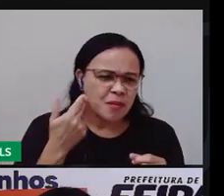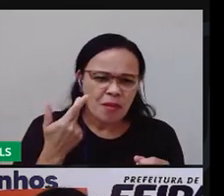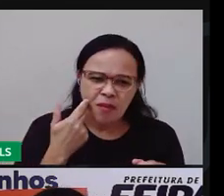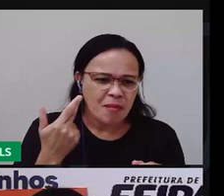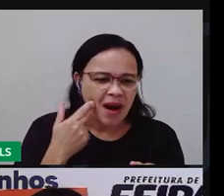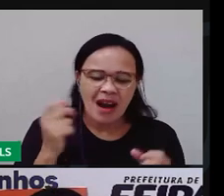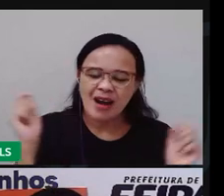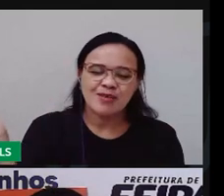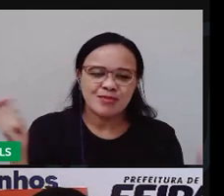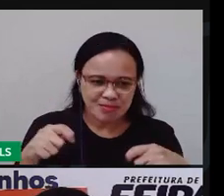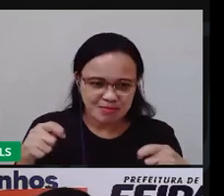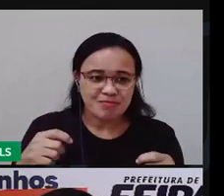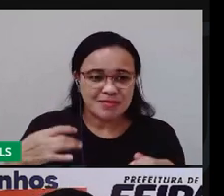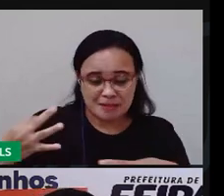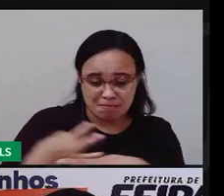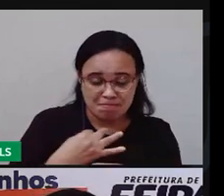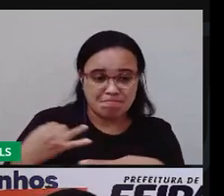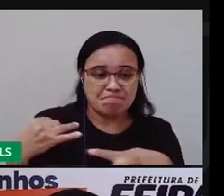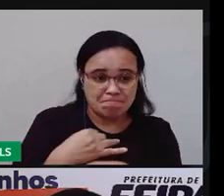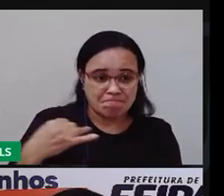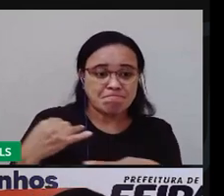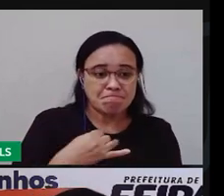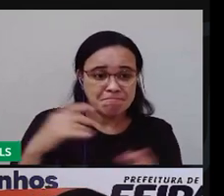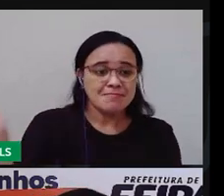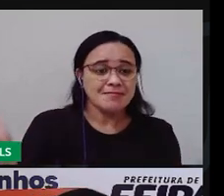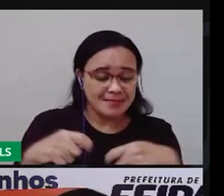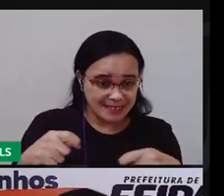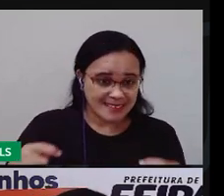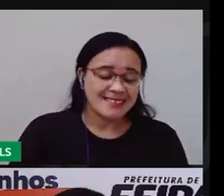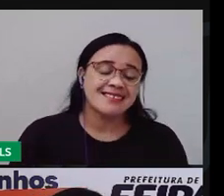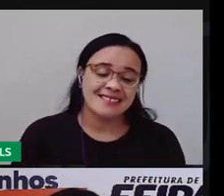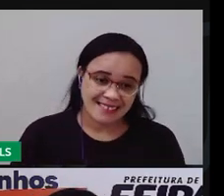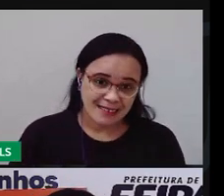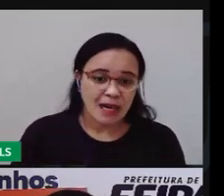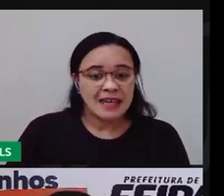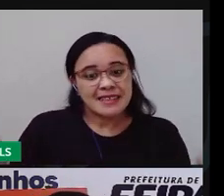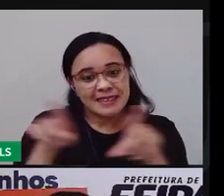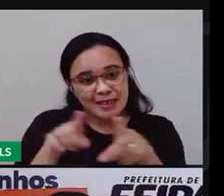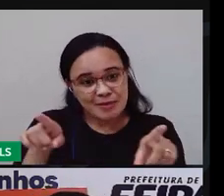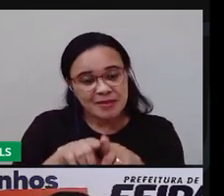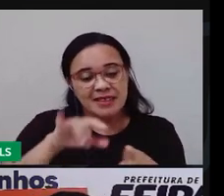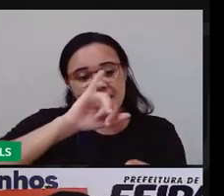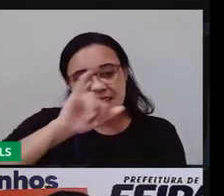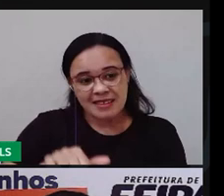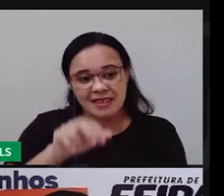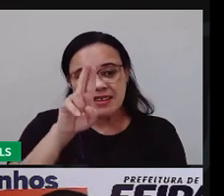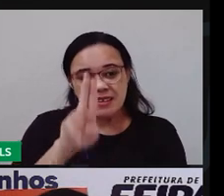Tem também a jurema, o cacto.